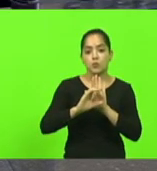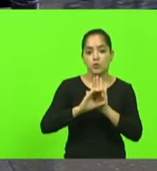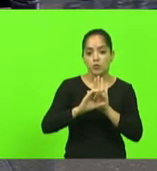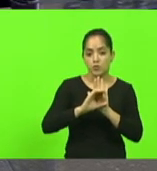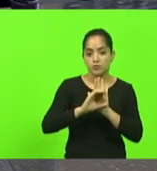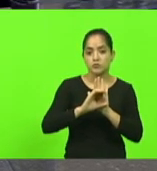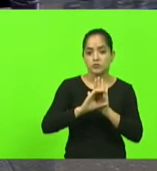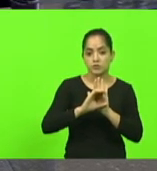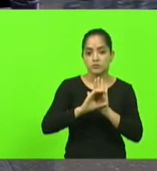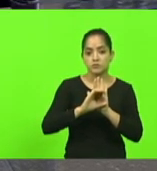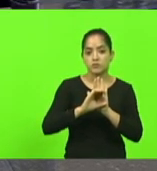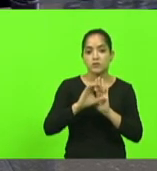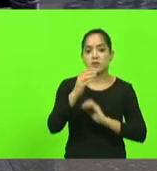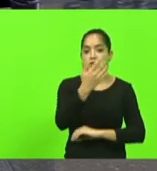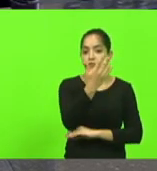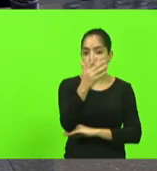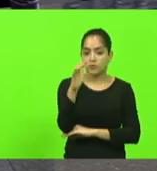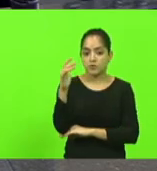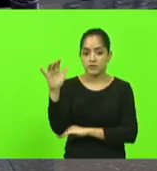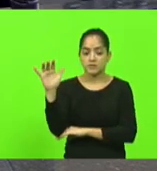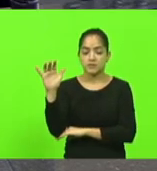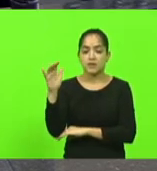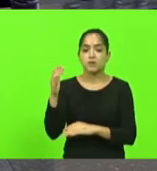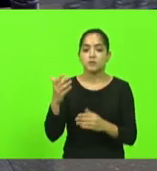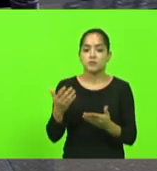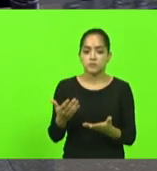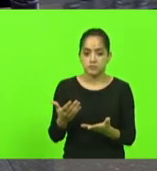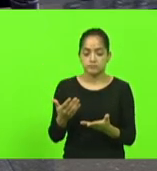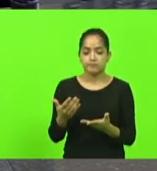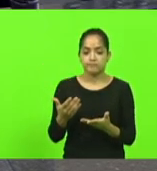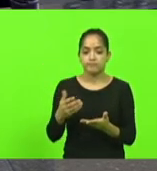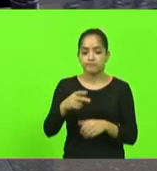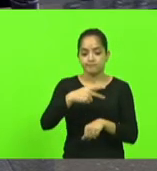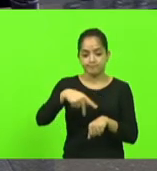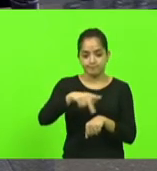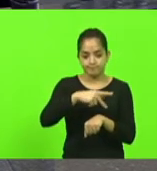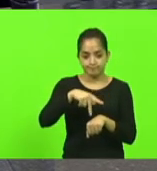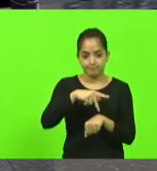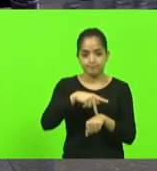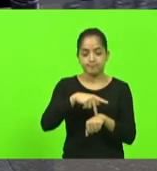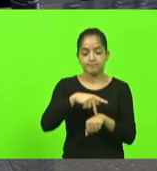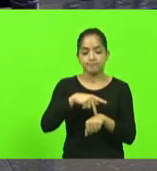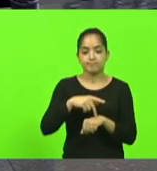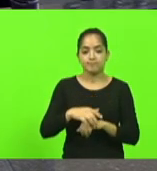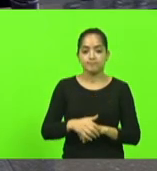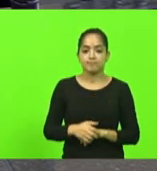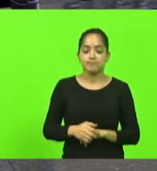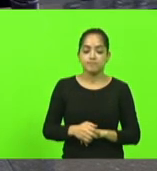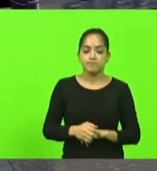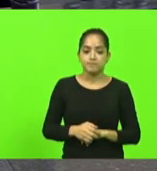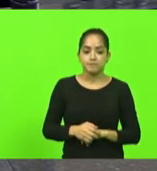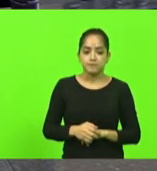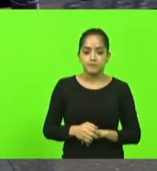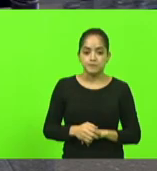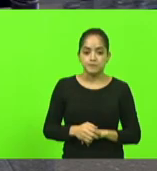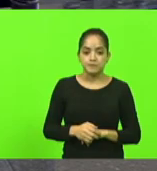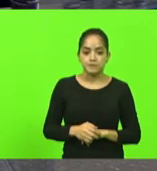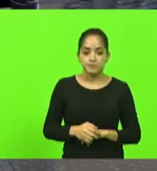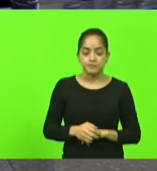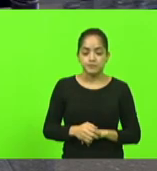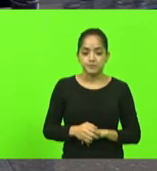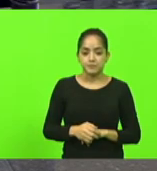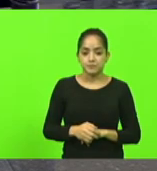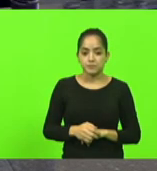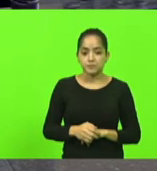florestal e ambiental do nosso país ainda quando quem foi